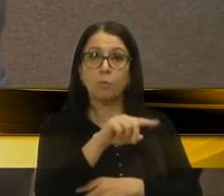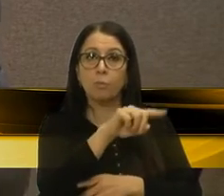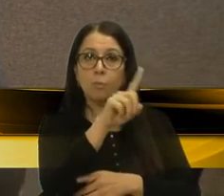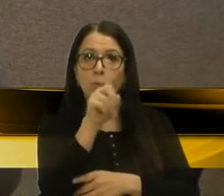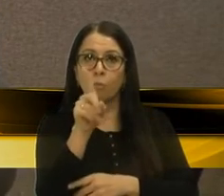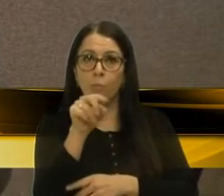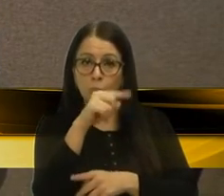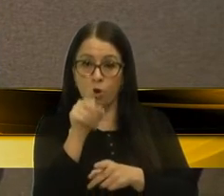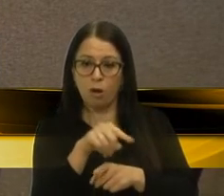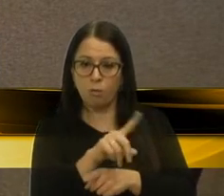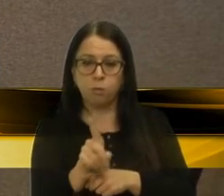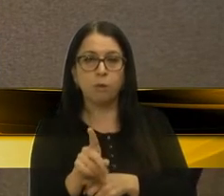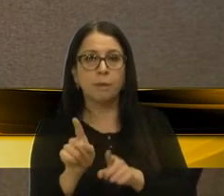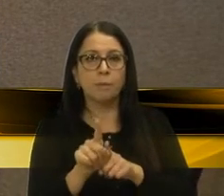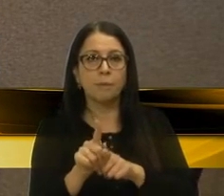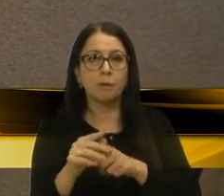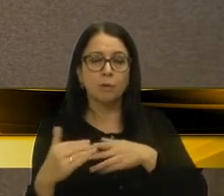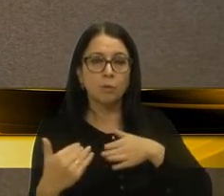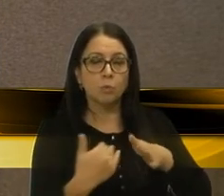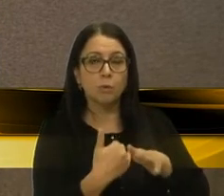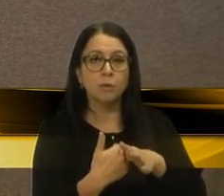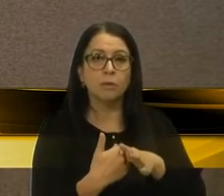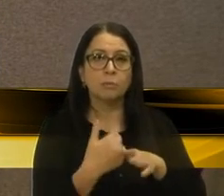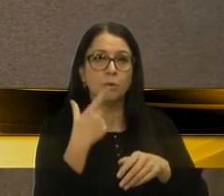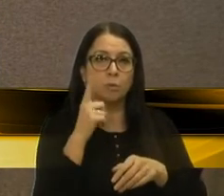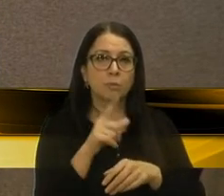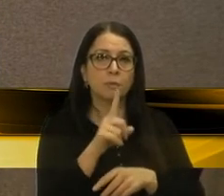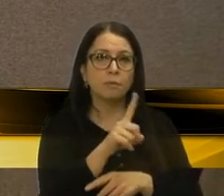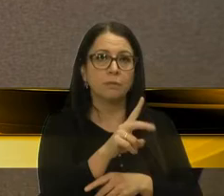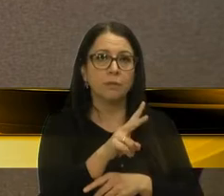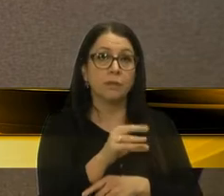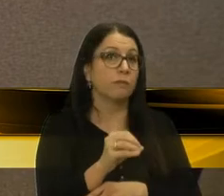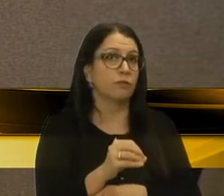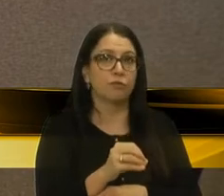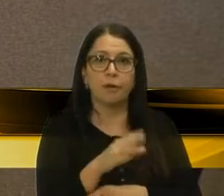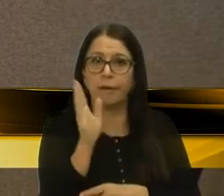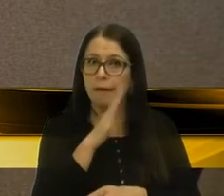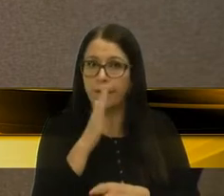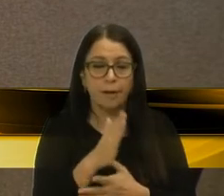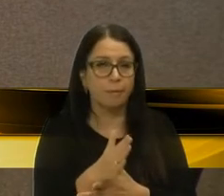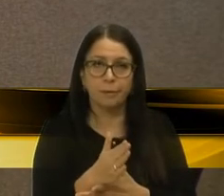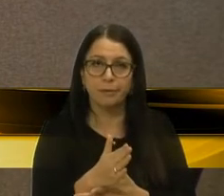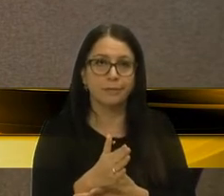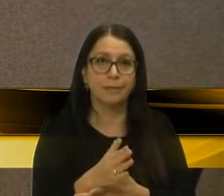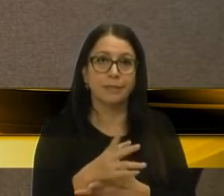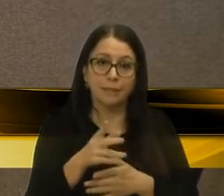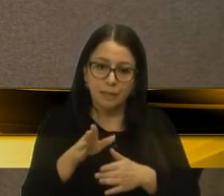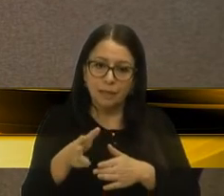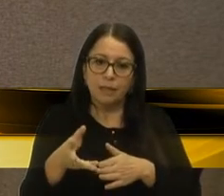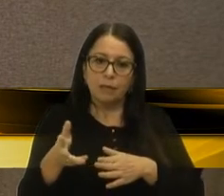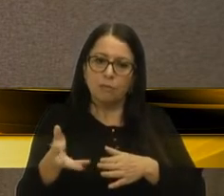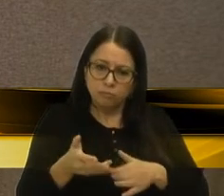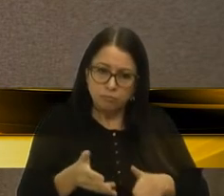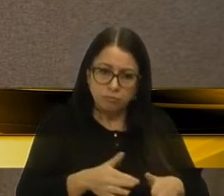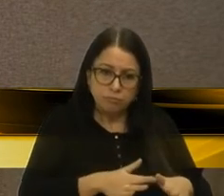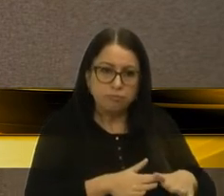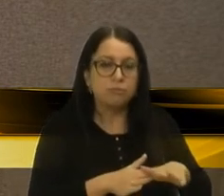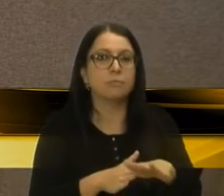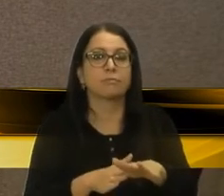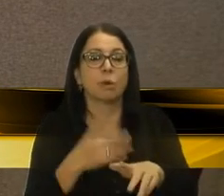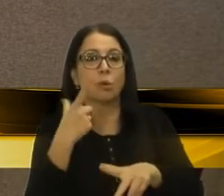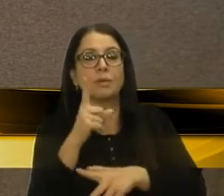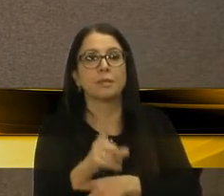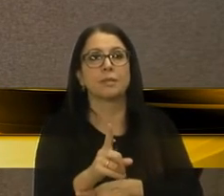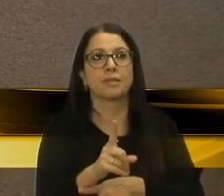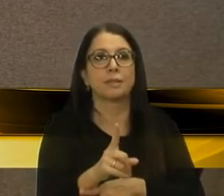poder ultrapassar com os veículos de hoje em dia, para tu chegar a 120, é um tapa. E tu tem que imprimir essa velocidade para retornar